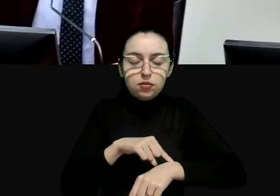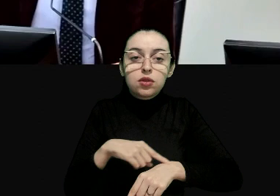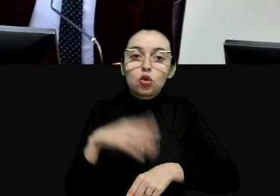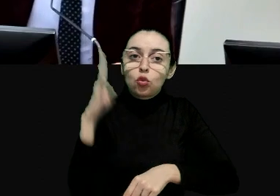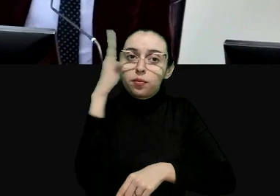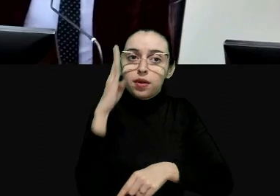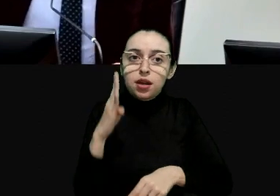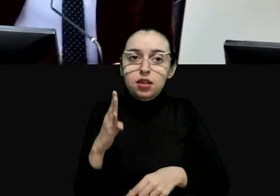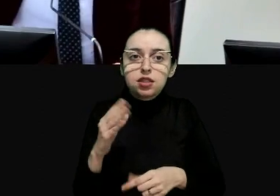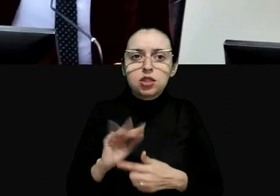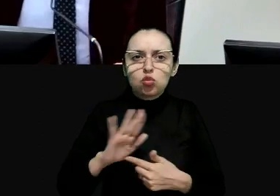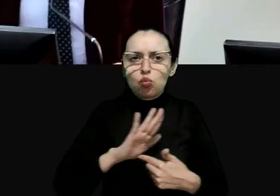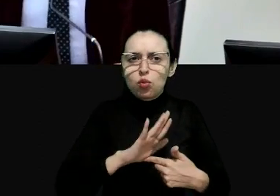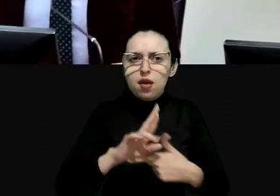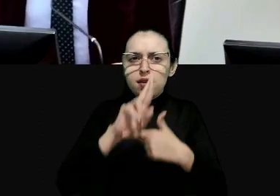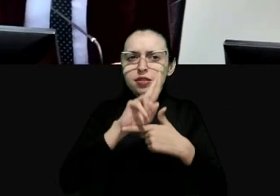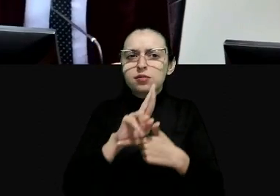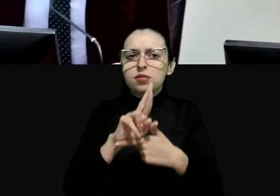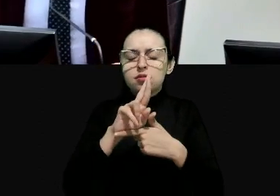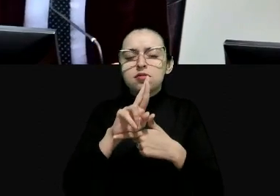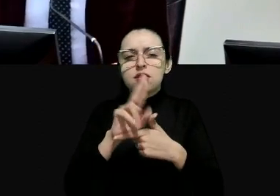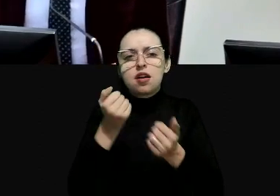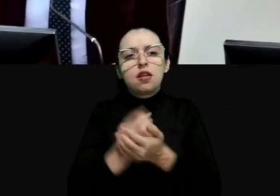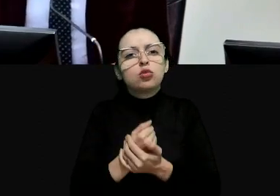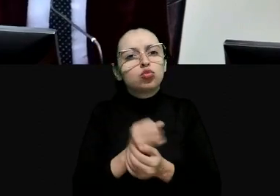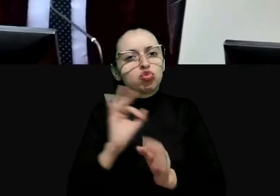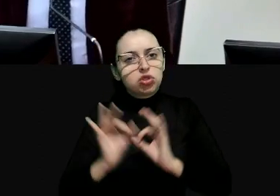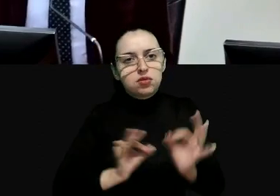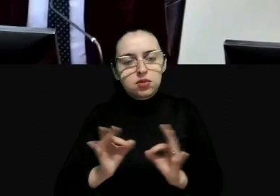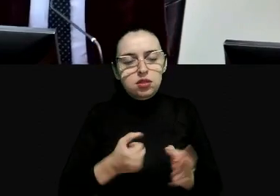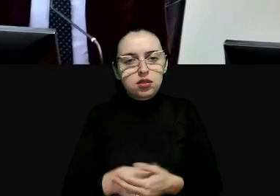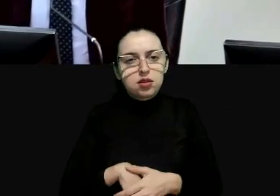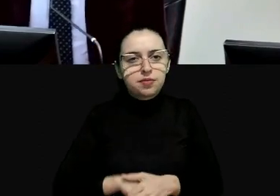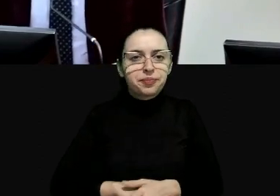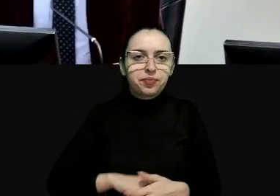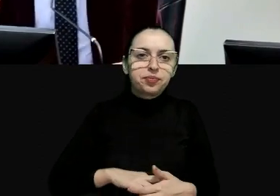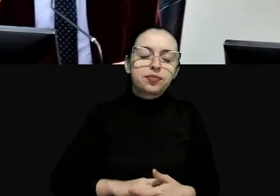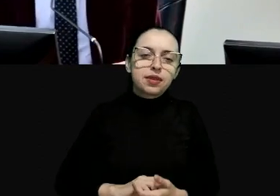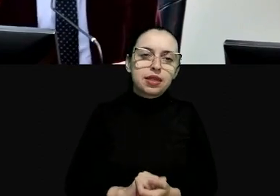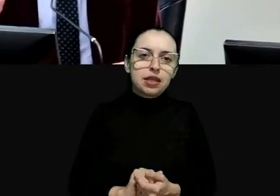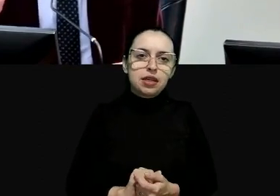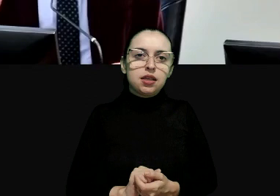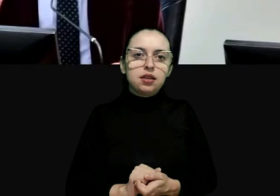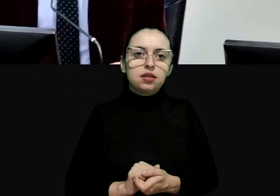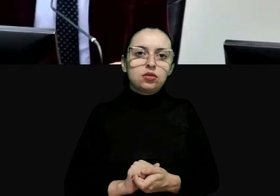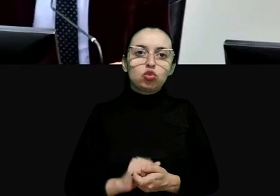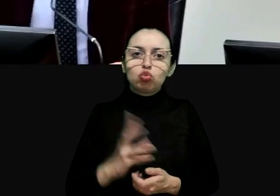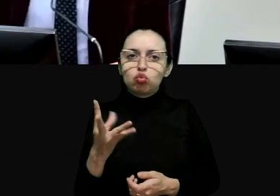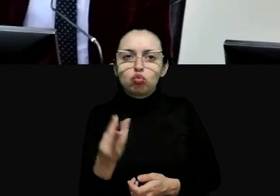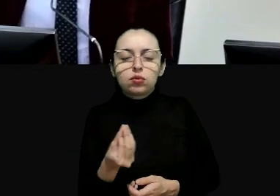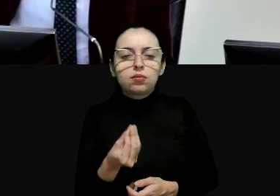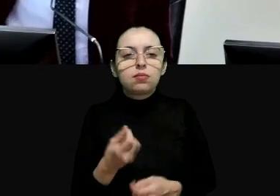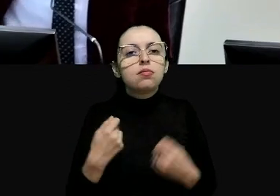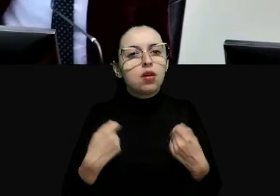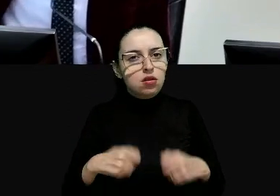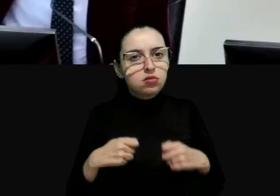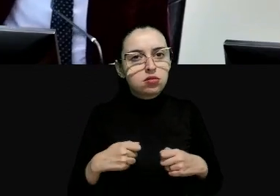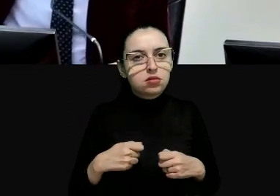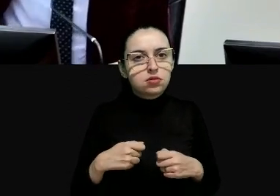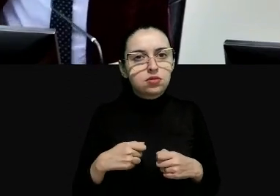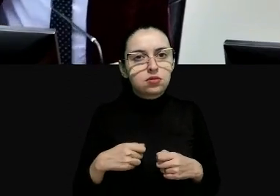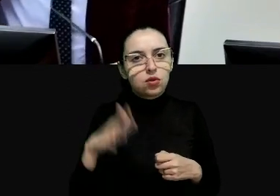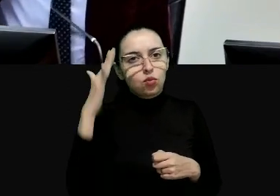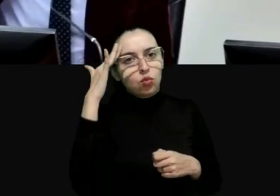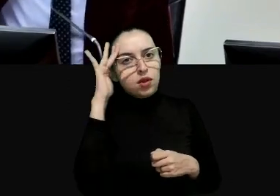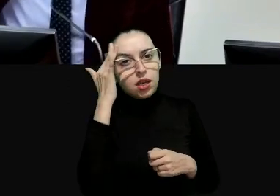Brasil teve protagonismo neste sistema mas mas sobre todo por seus